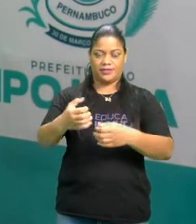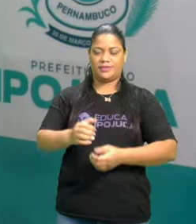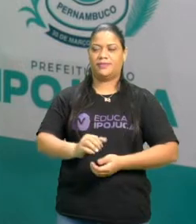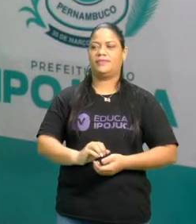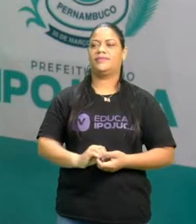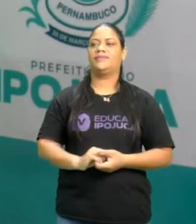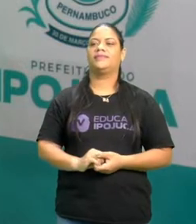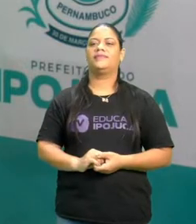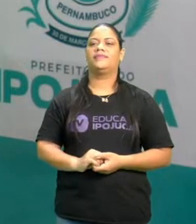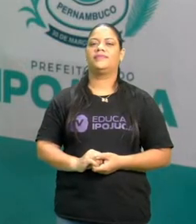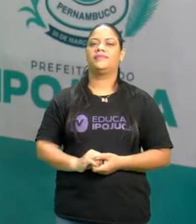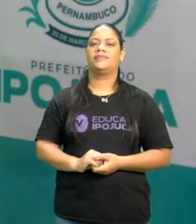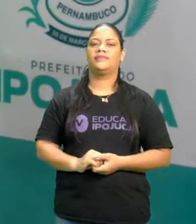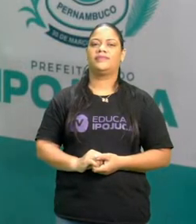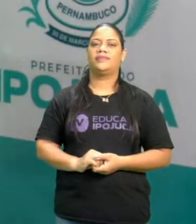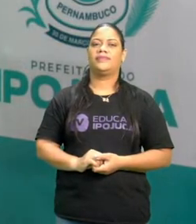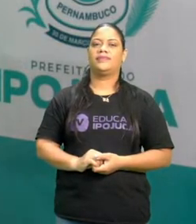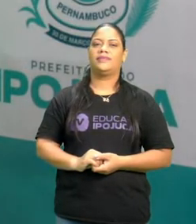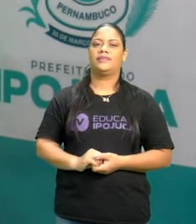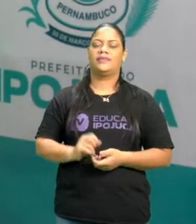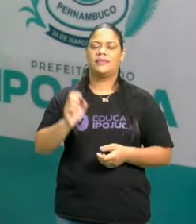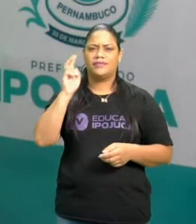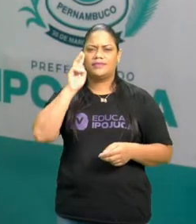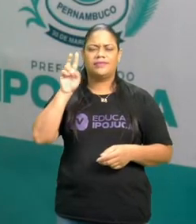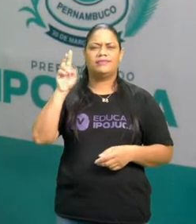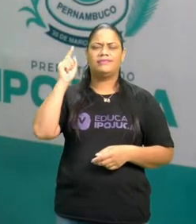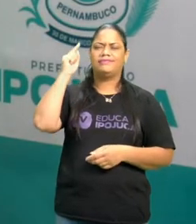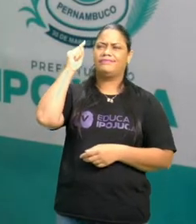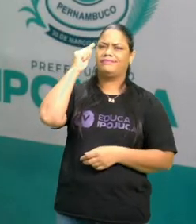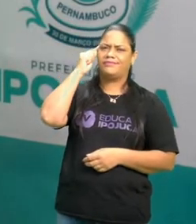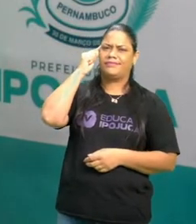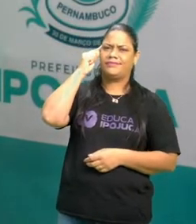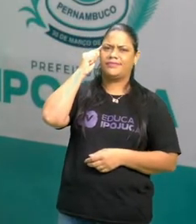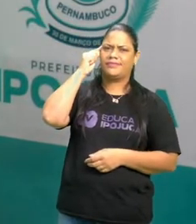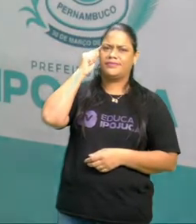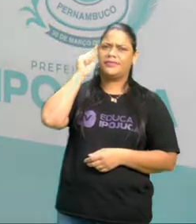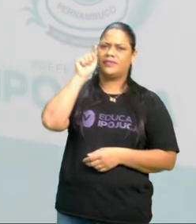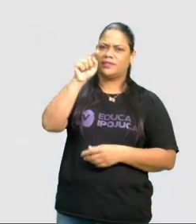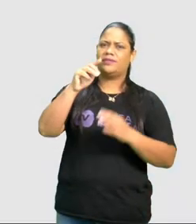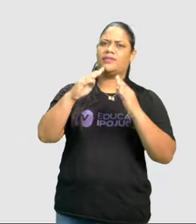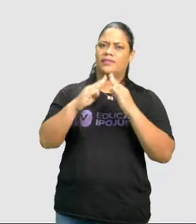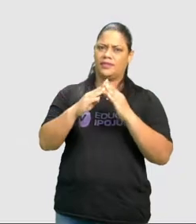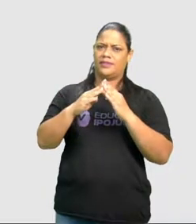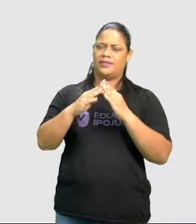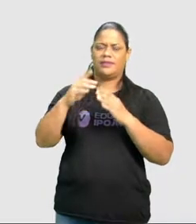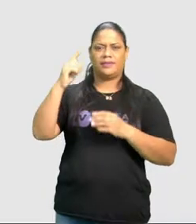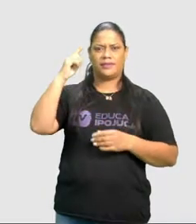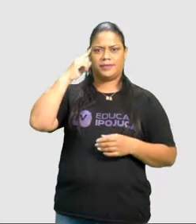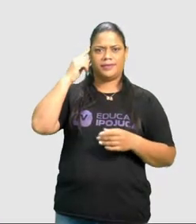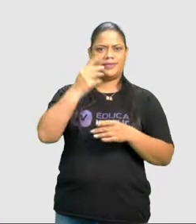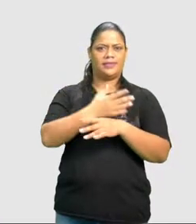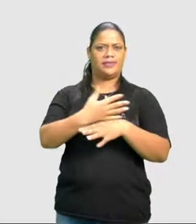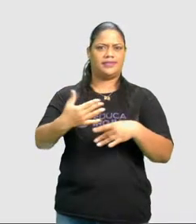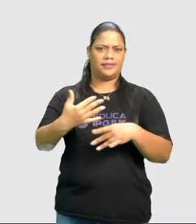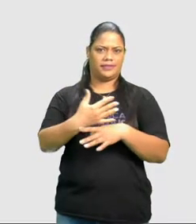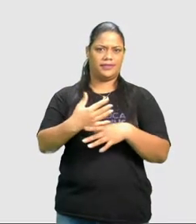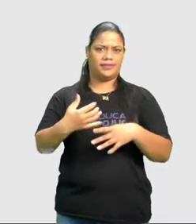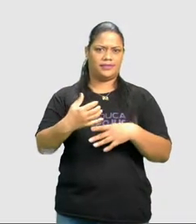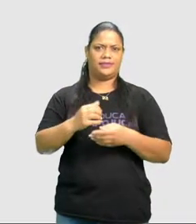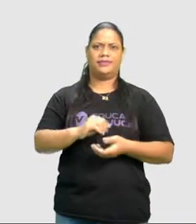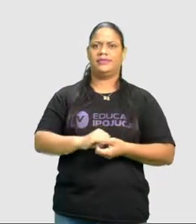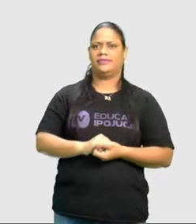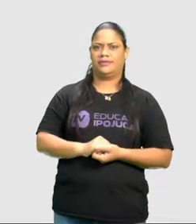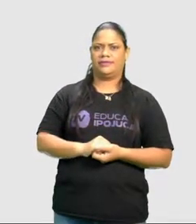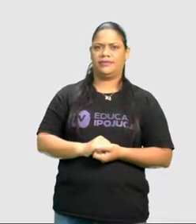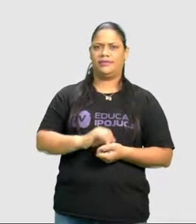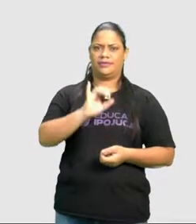Bem, se for pensar, onde fica a sua casa, pensando na cidade, seria